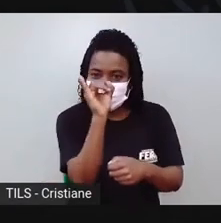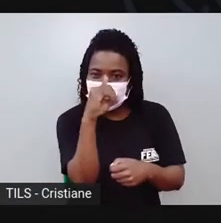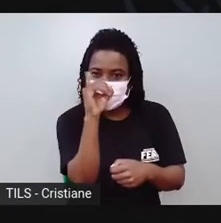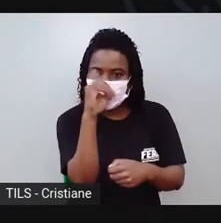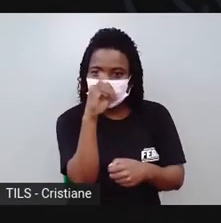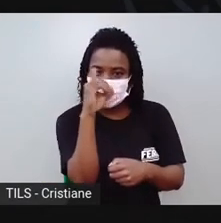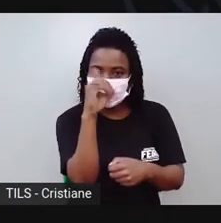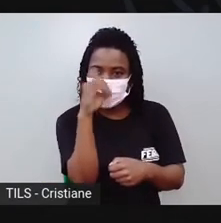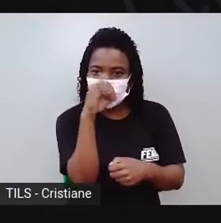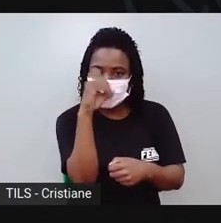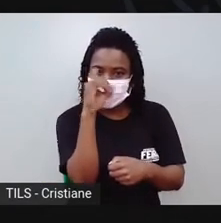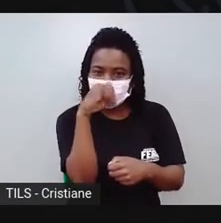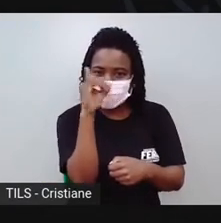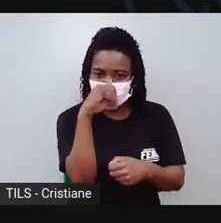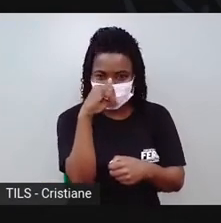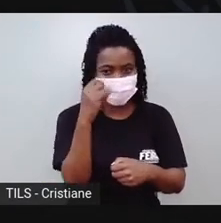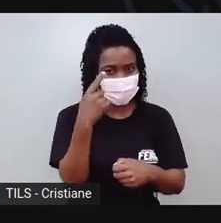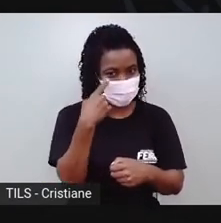sentado. sentado.